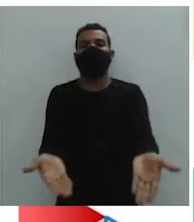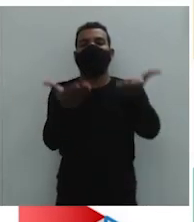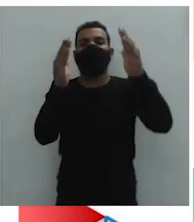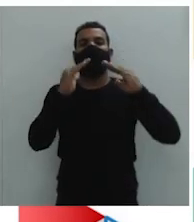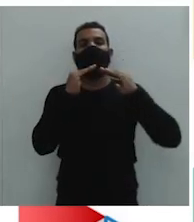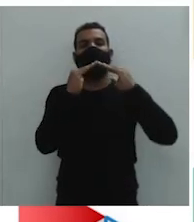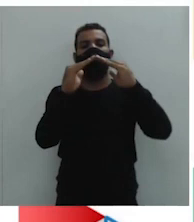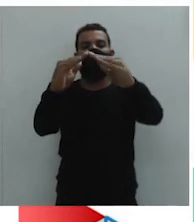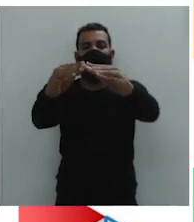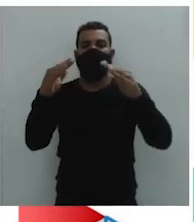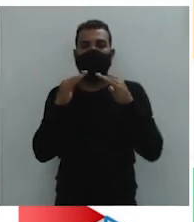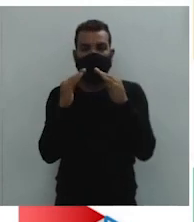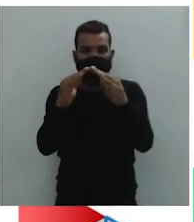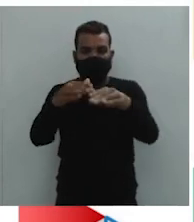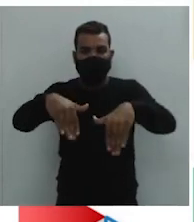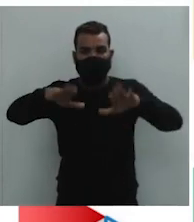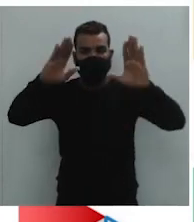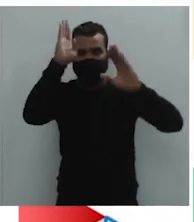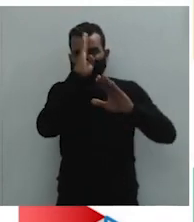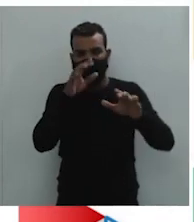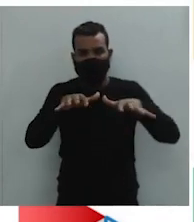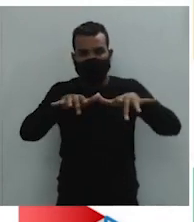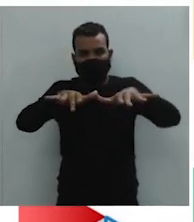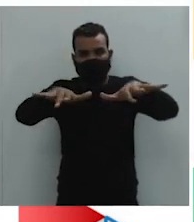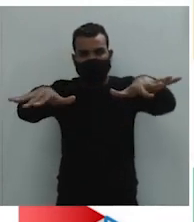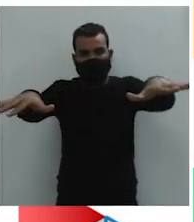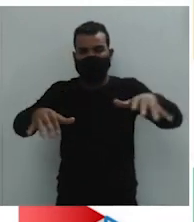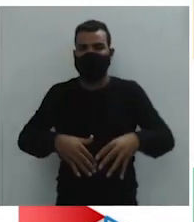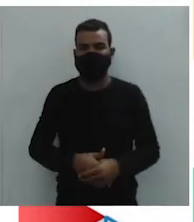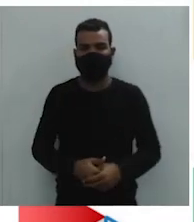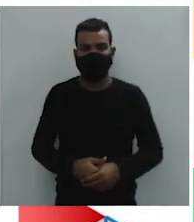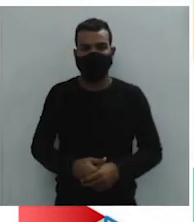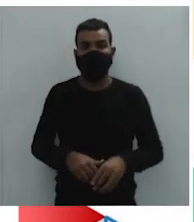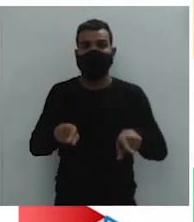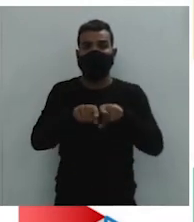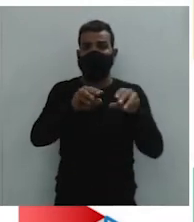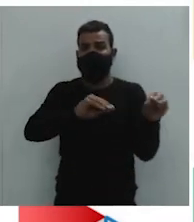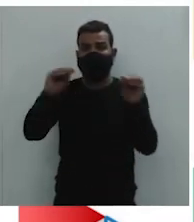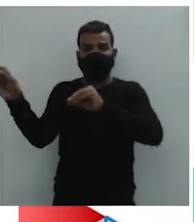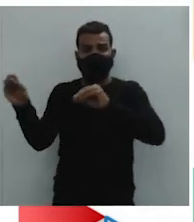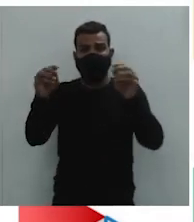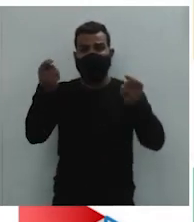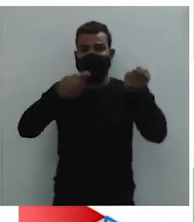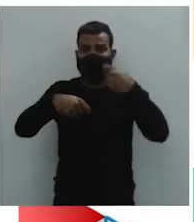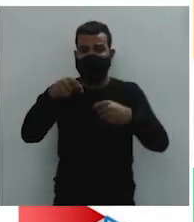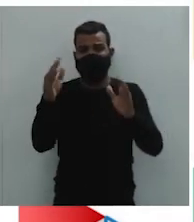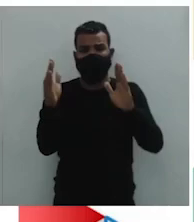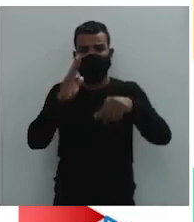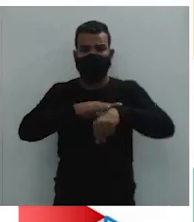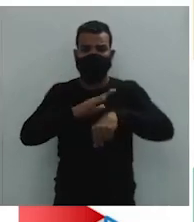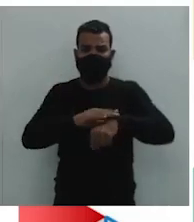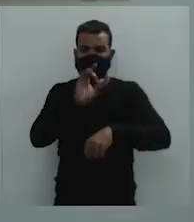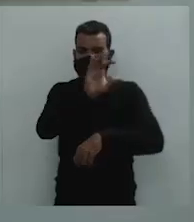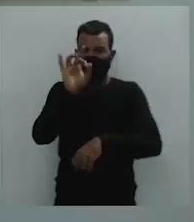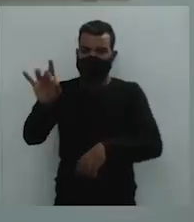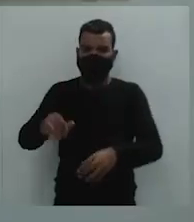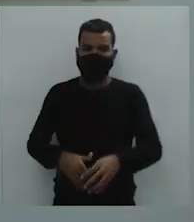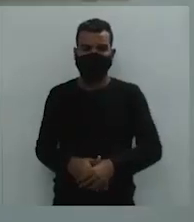deslocavam para os polos de maior desenvolvimento econômico em cada época, certo?